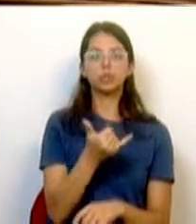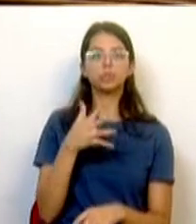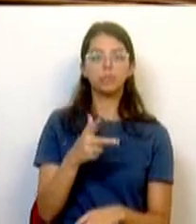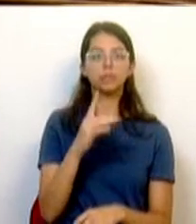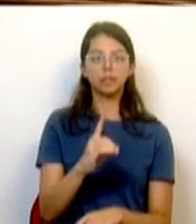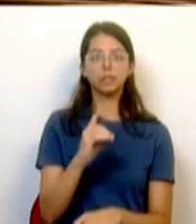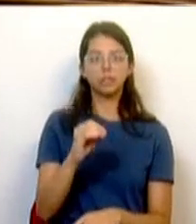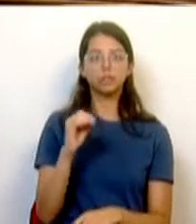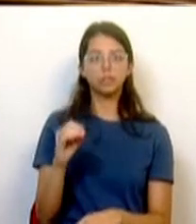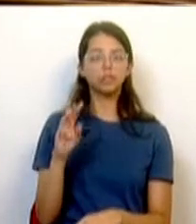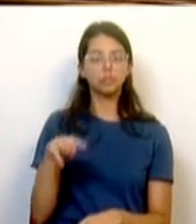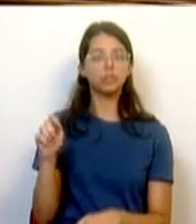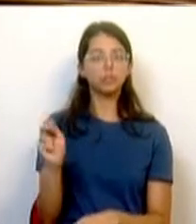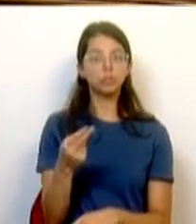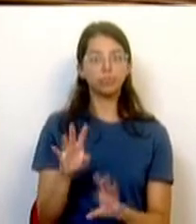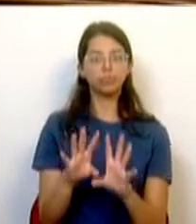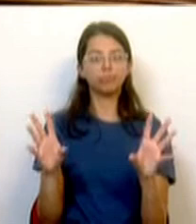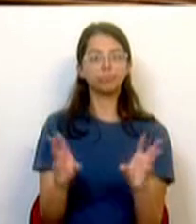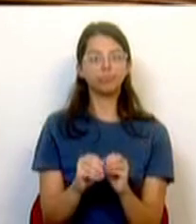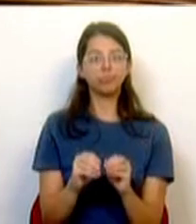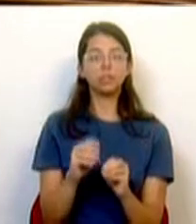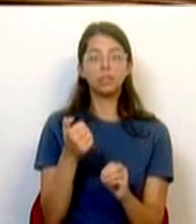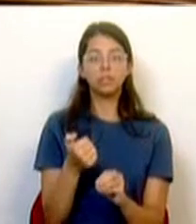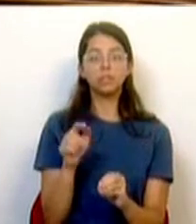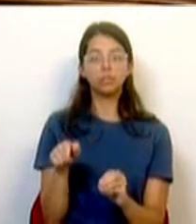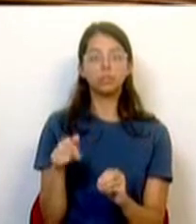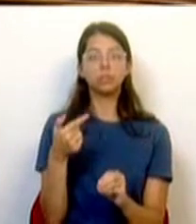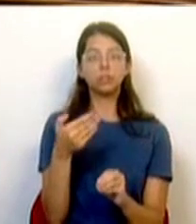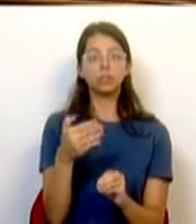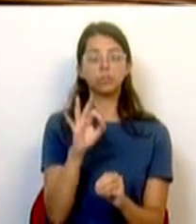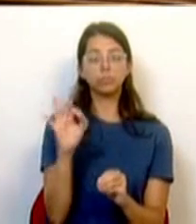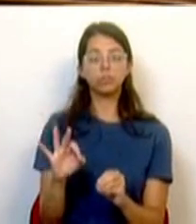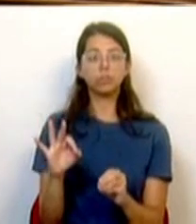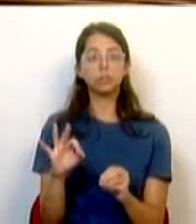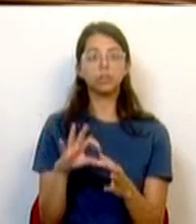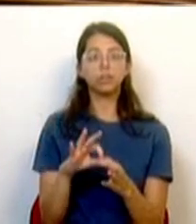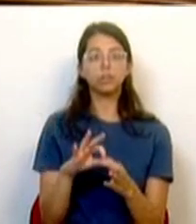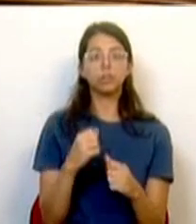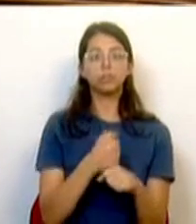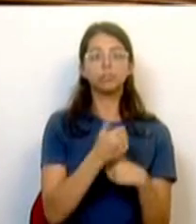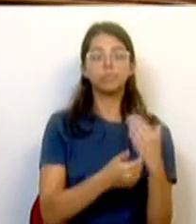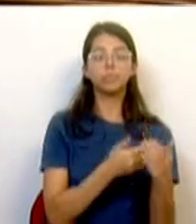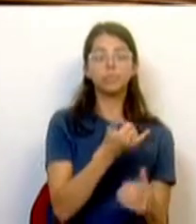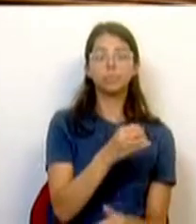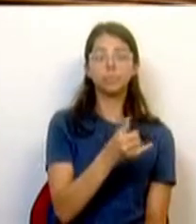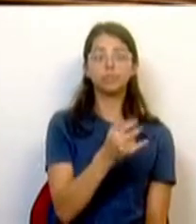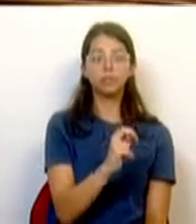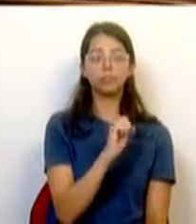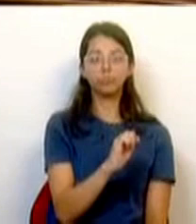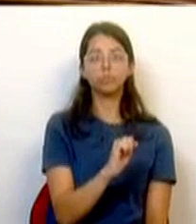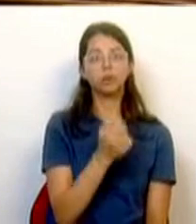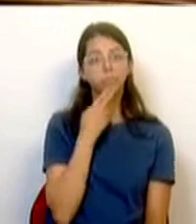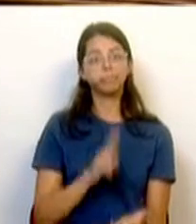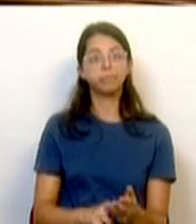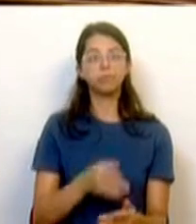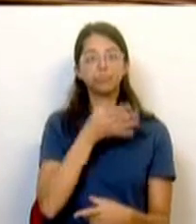.600 milhões de euros, o que representa mais de 5,7% face à execução de 2023. Há que repor